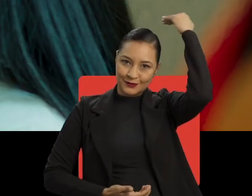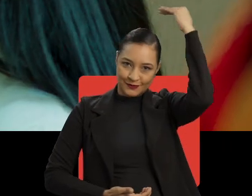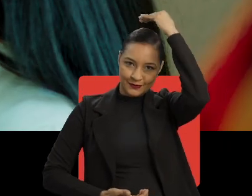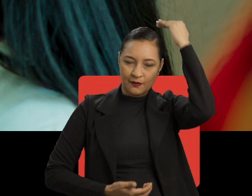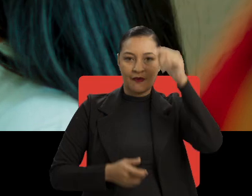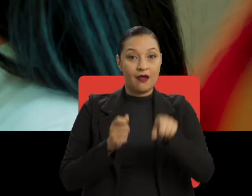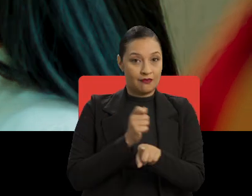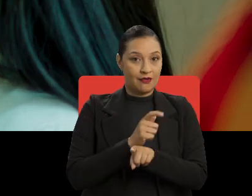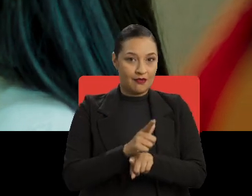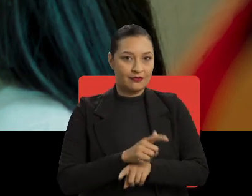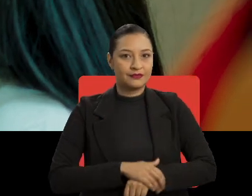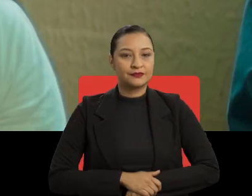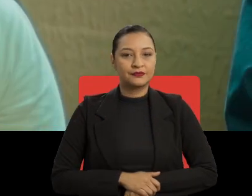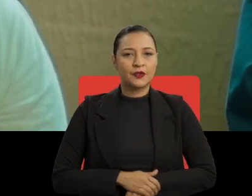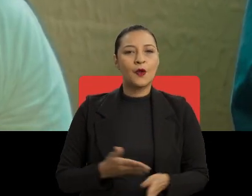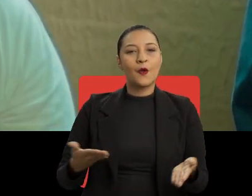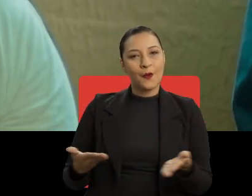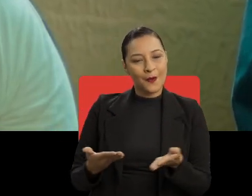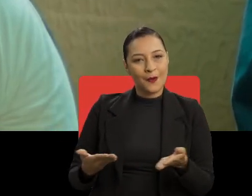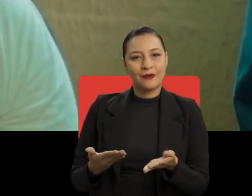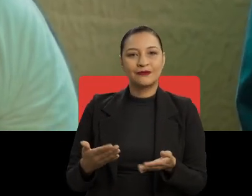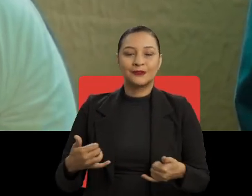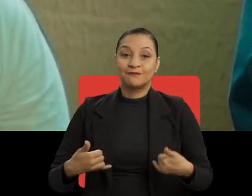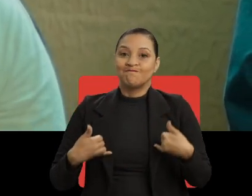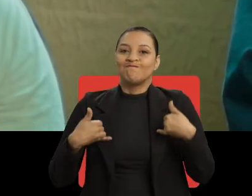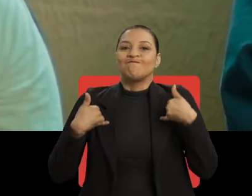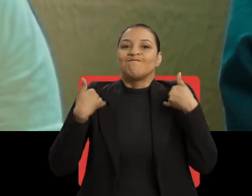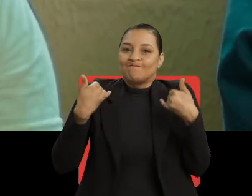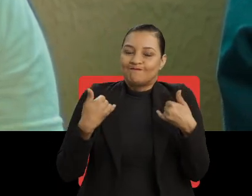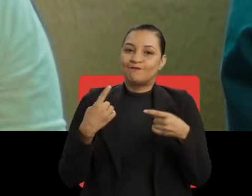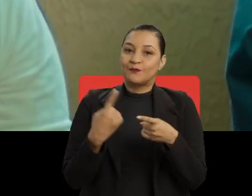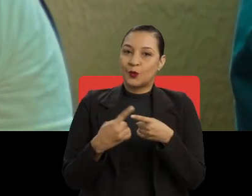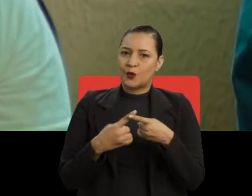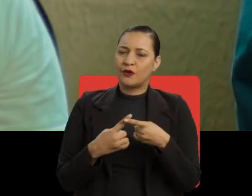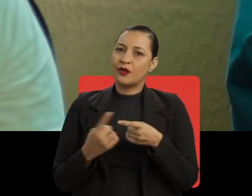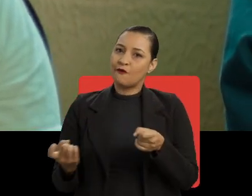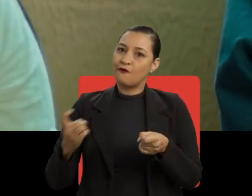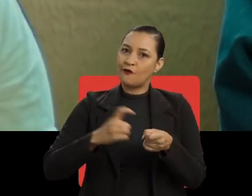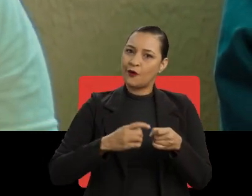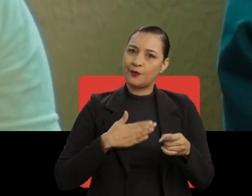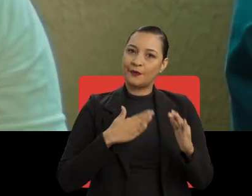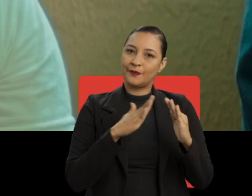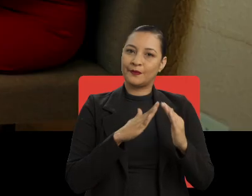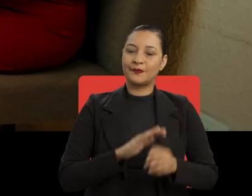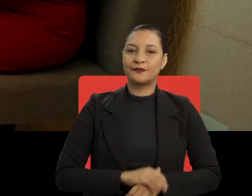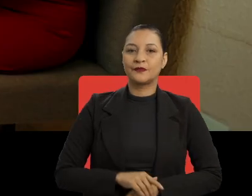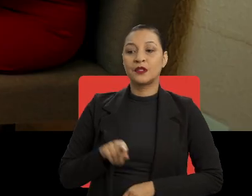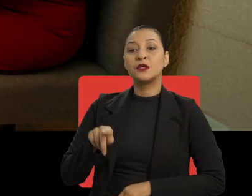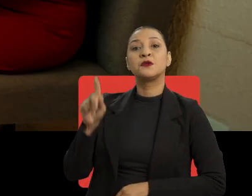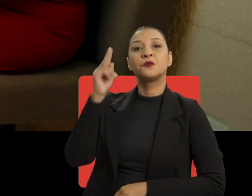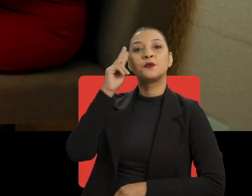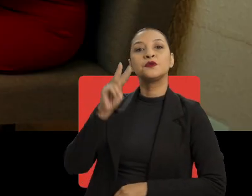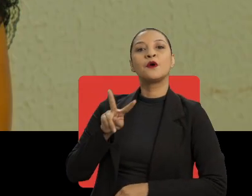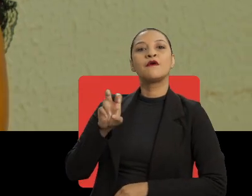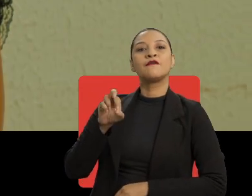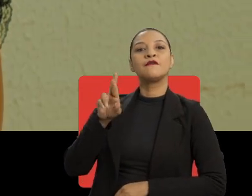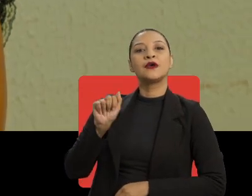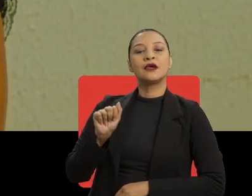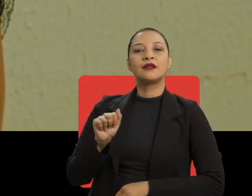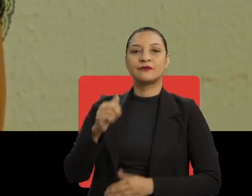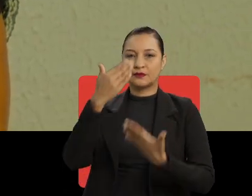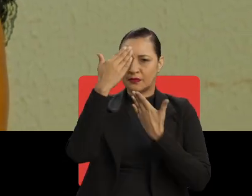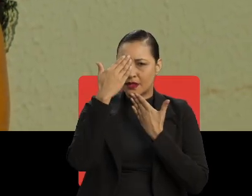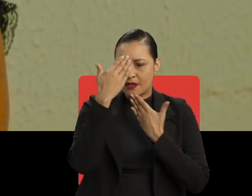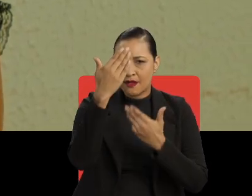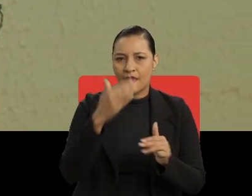Antônio, eu morava alugado lá. E eu hoje posso dizer que tenho a minha dignidade, porque eu tenho para onde voltar. E a tua história, Vera? Eu